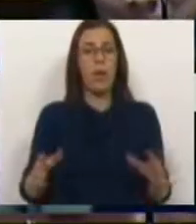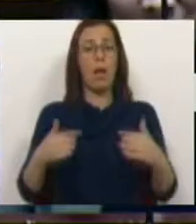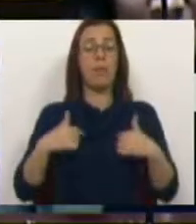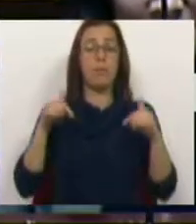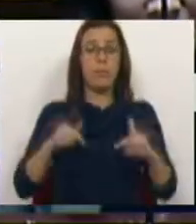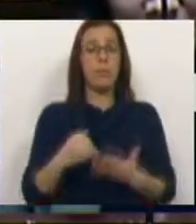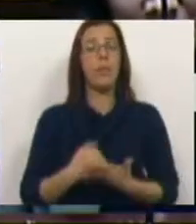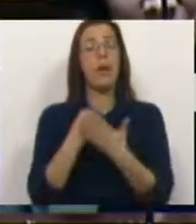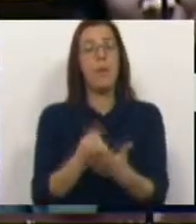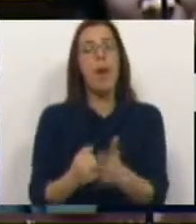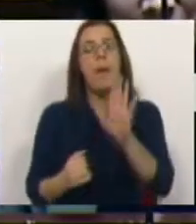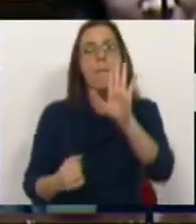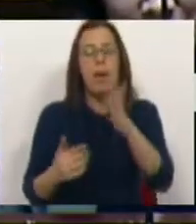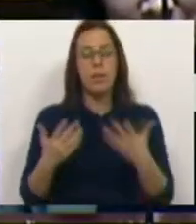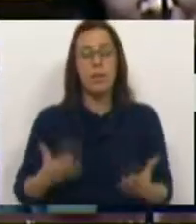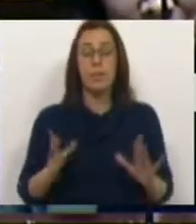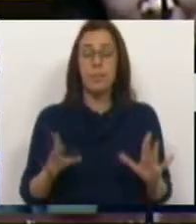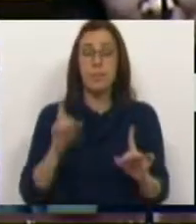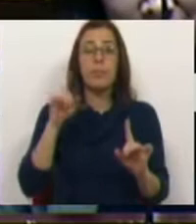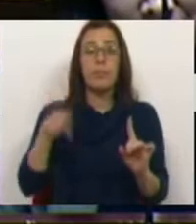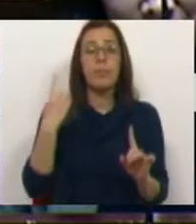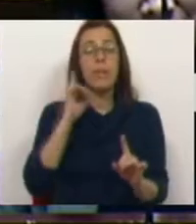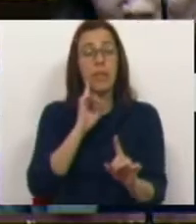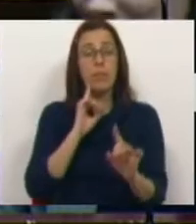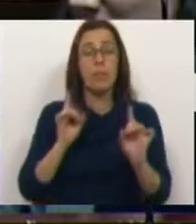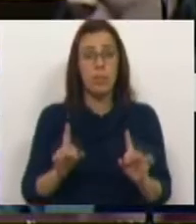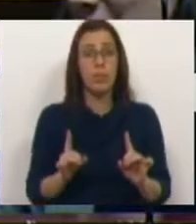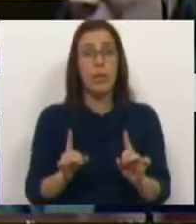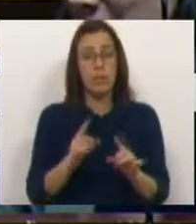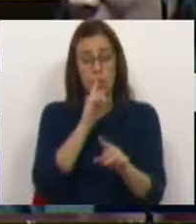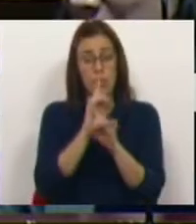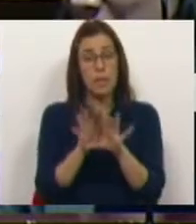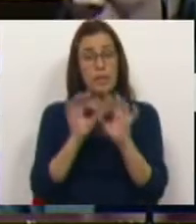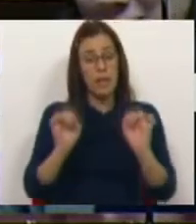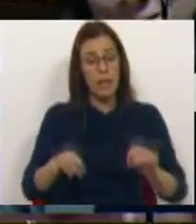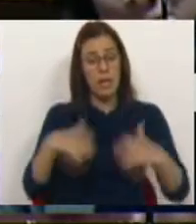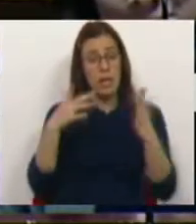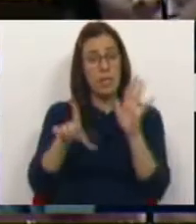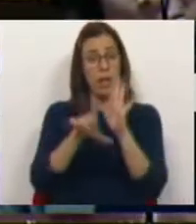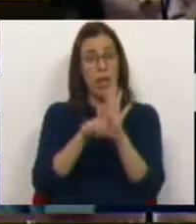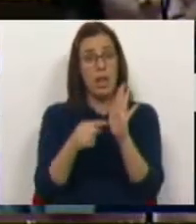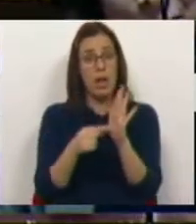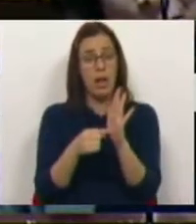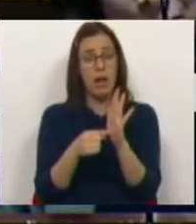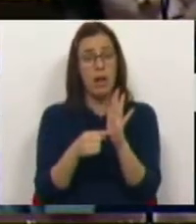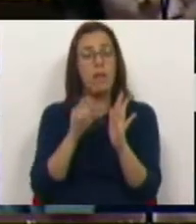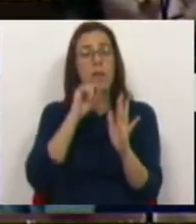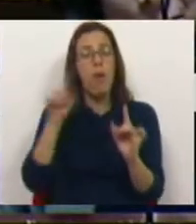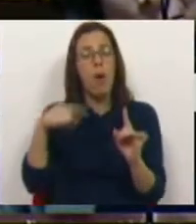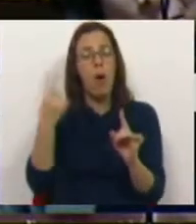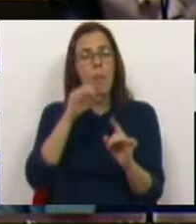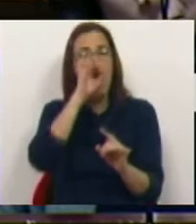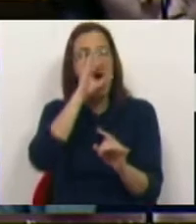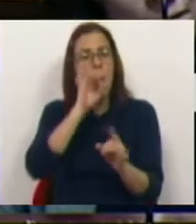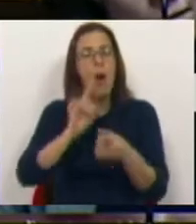Estaremos aqui para apoiar. Mas já agora seria importante que, a par desta iniciativa legislativa, pudéssemos